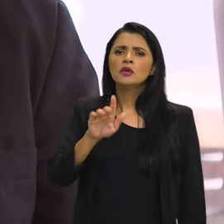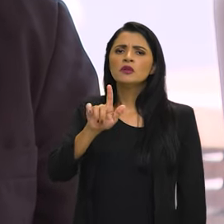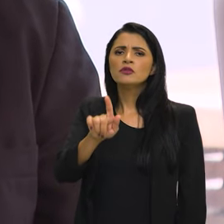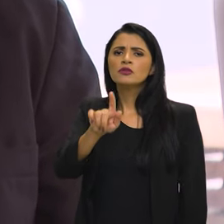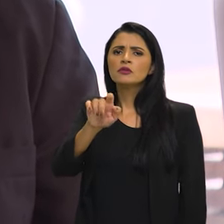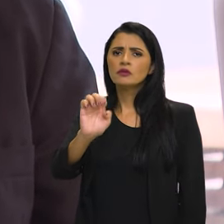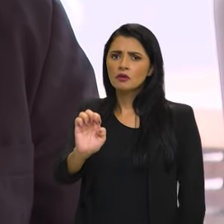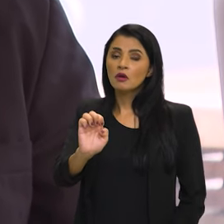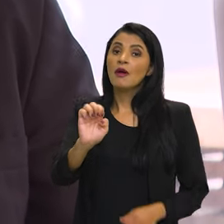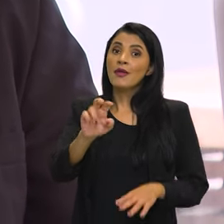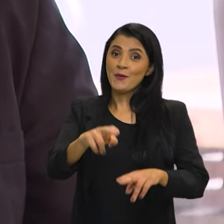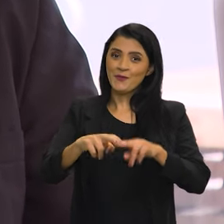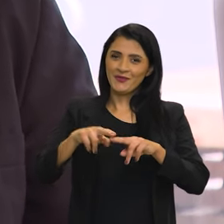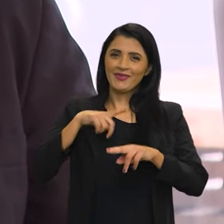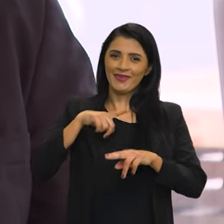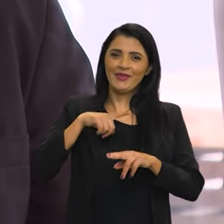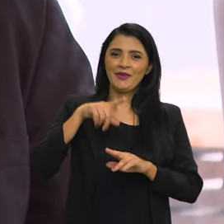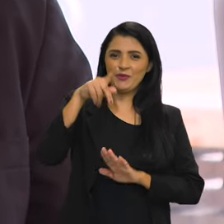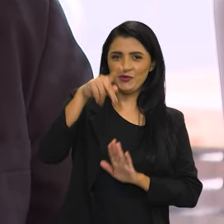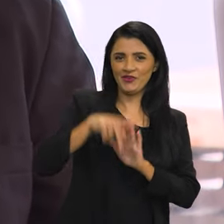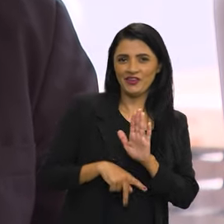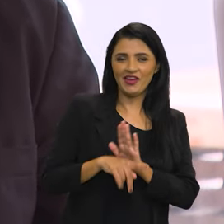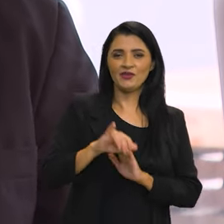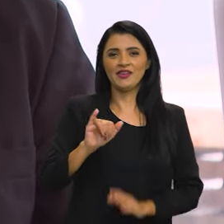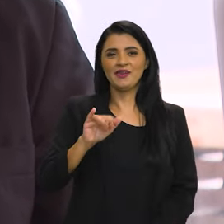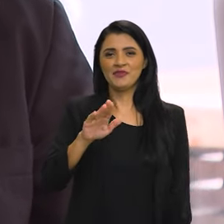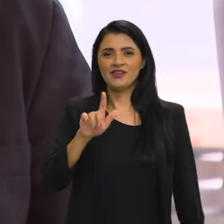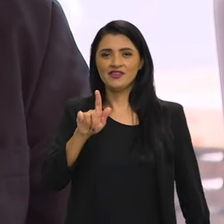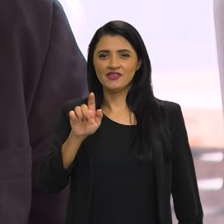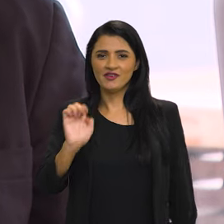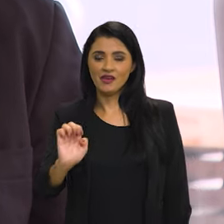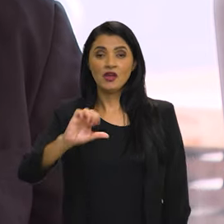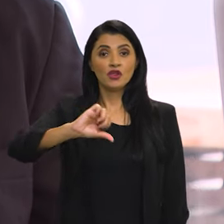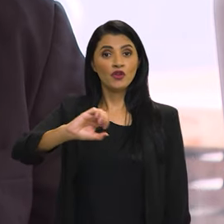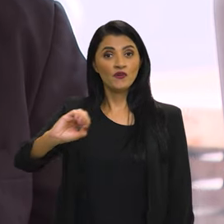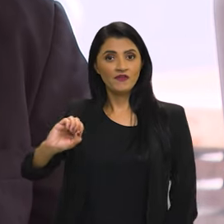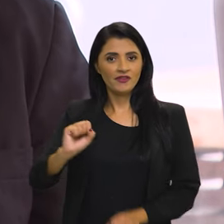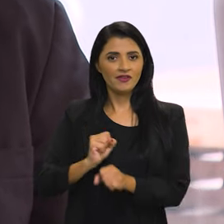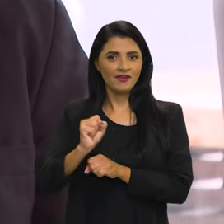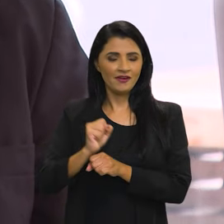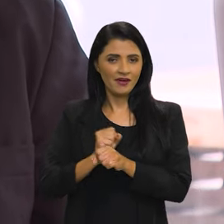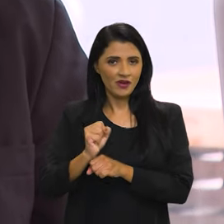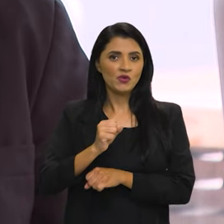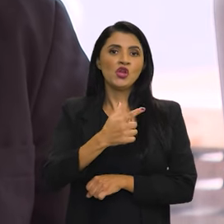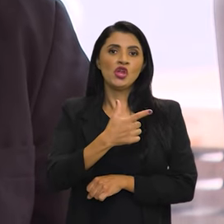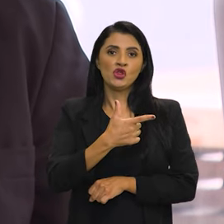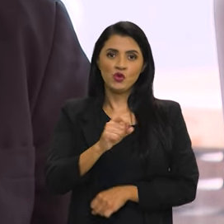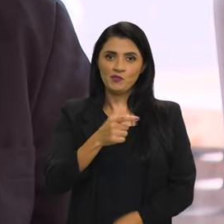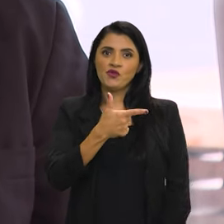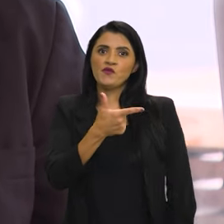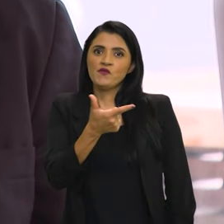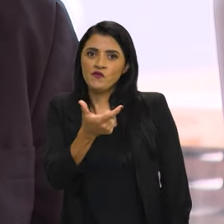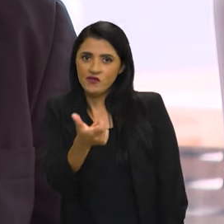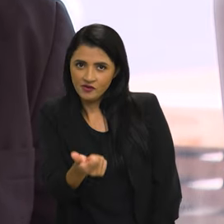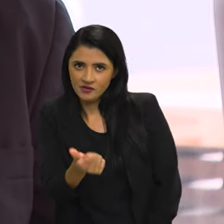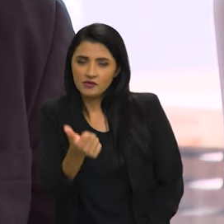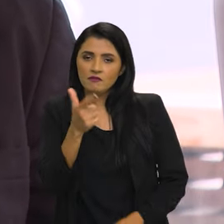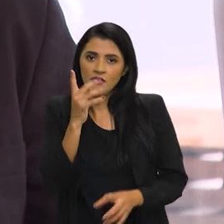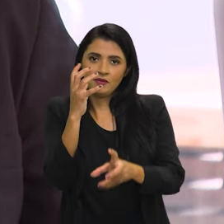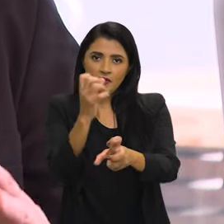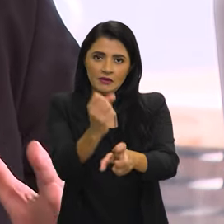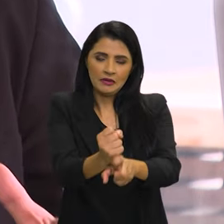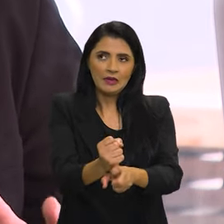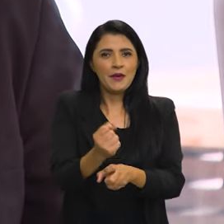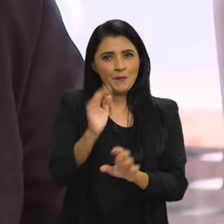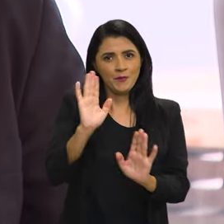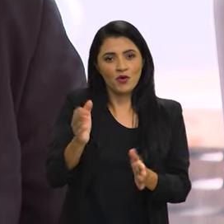E, por isso, nós temos um projeto IBGE há 90 anos, que será completado em 2026, que possa dar a atualidade necessária, porque